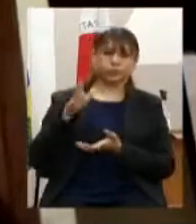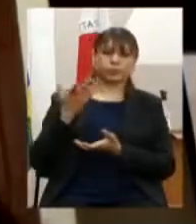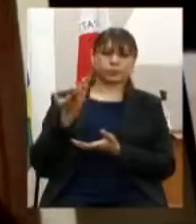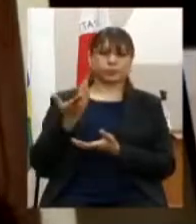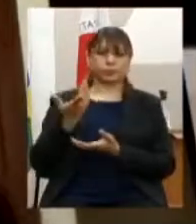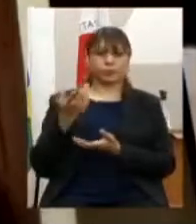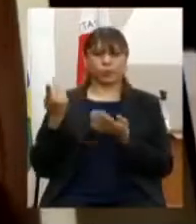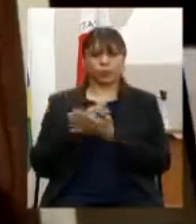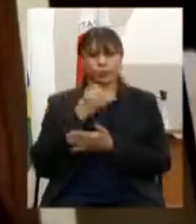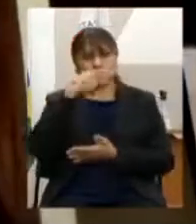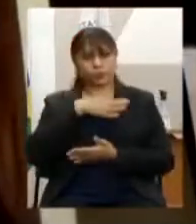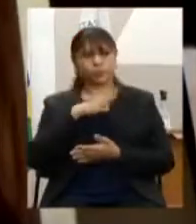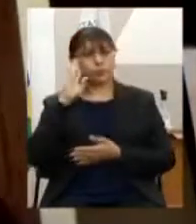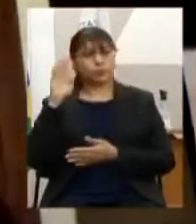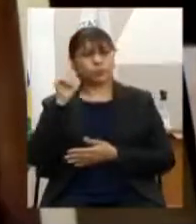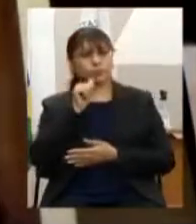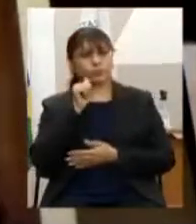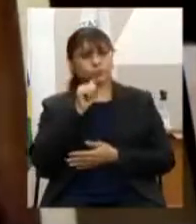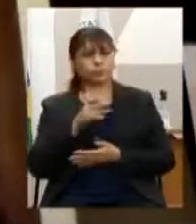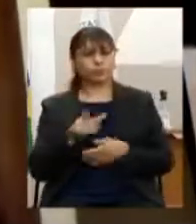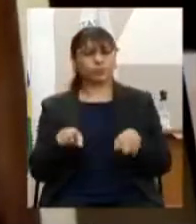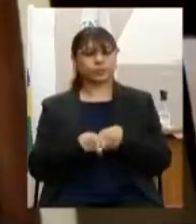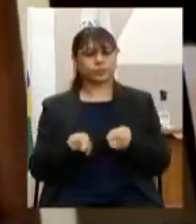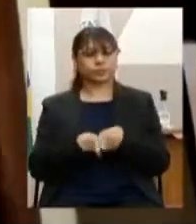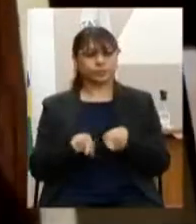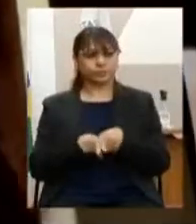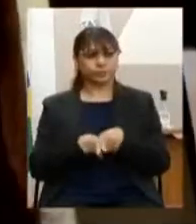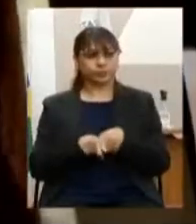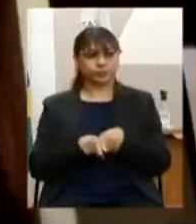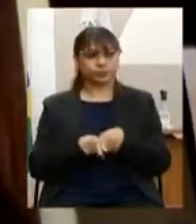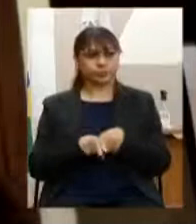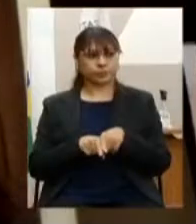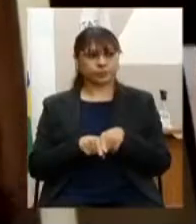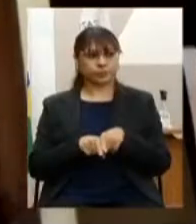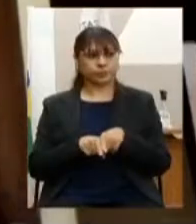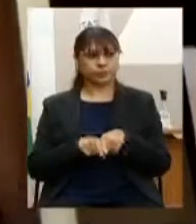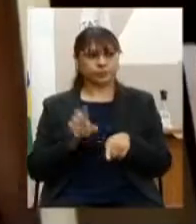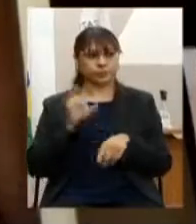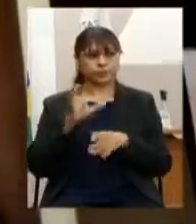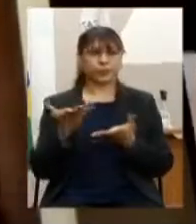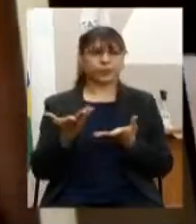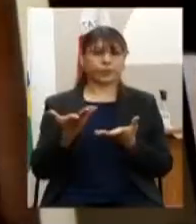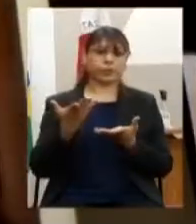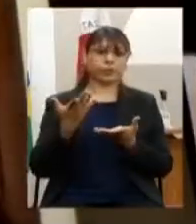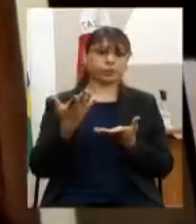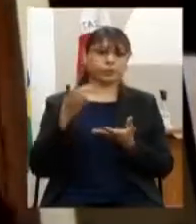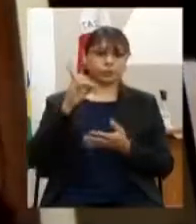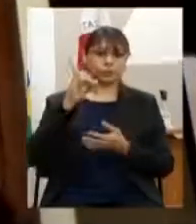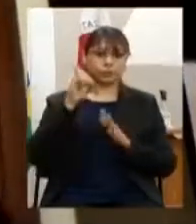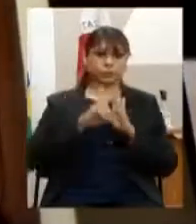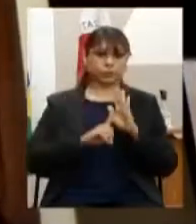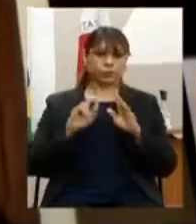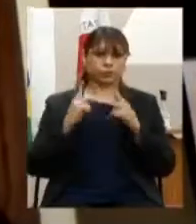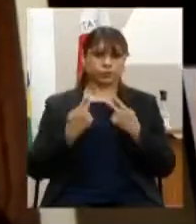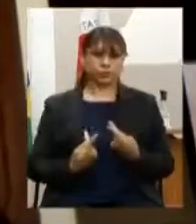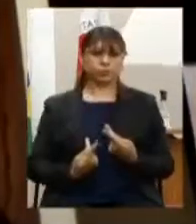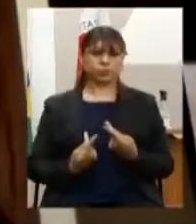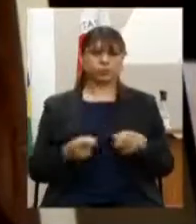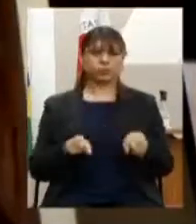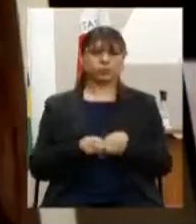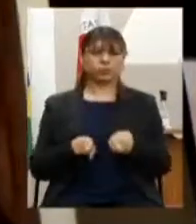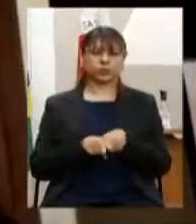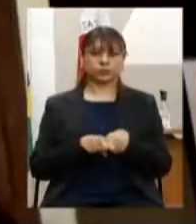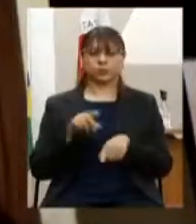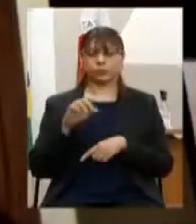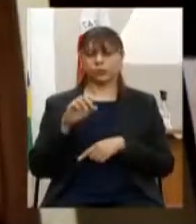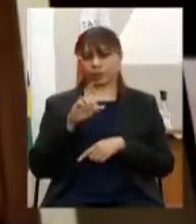recomendar a superintendência de direitos humanos da secretaria de estado de desenvolvimento social cedece